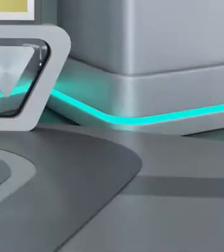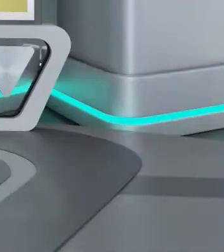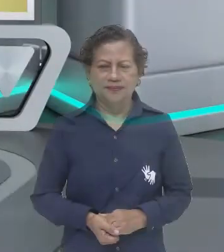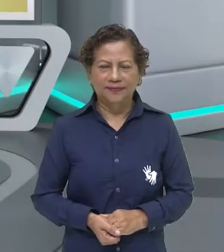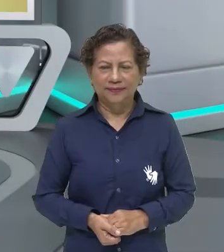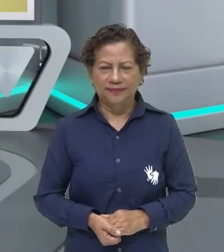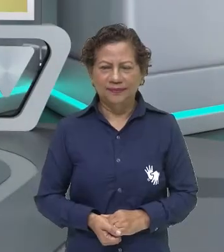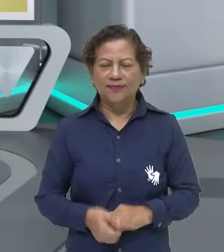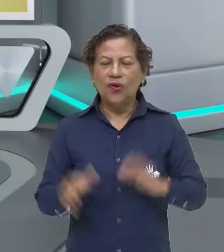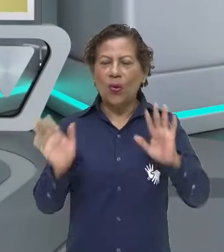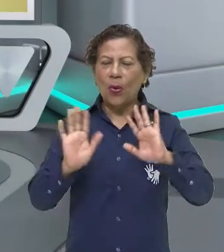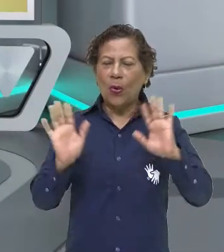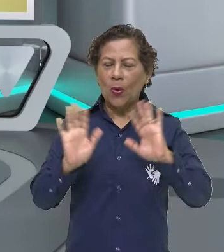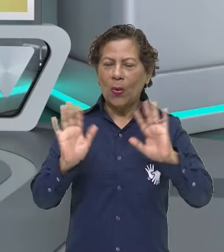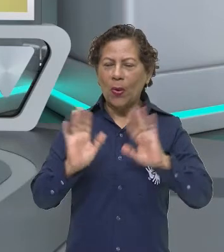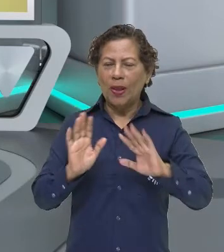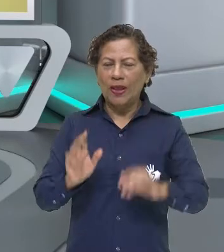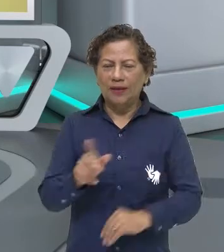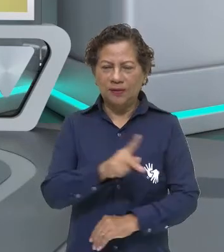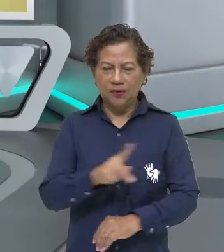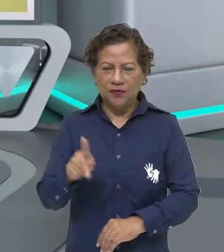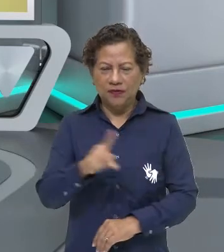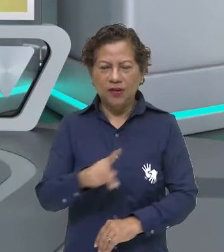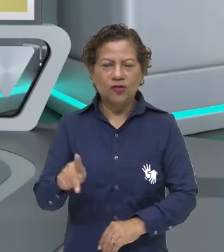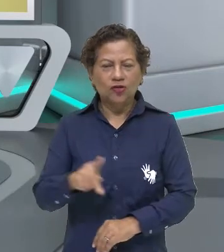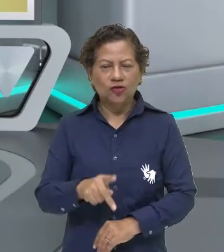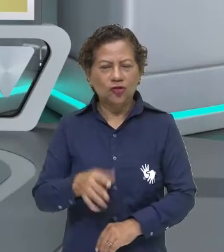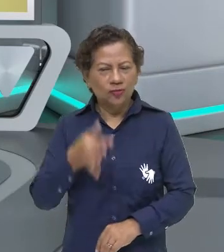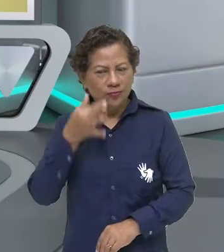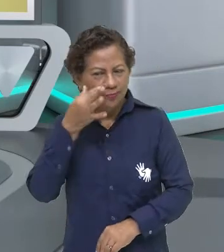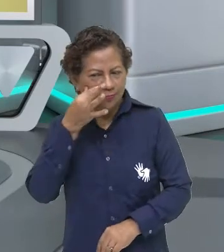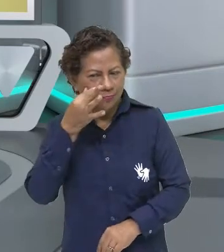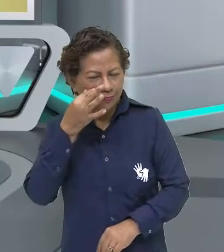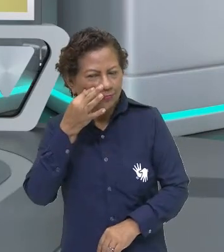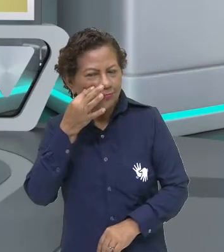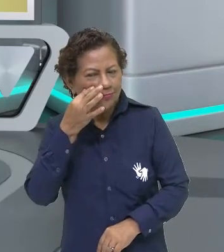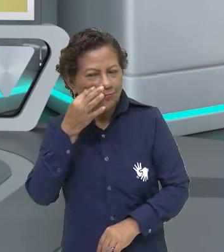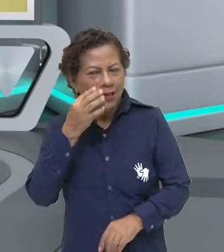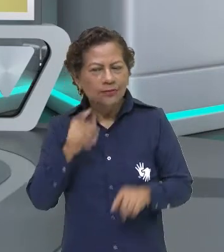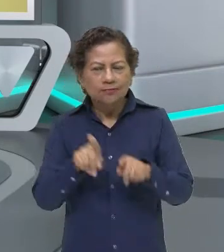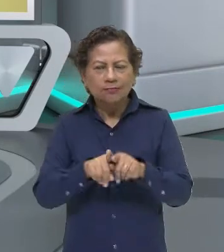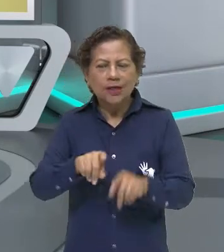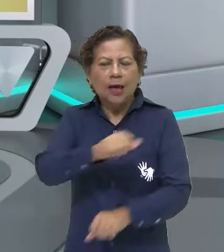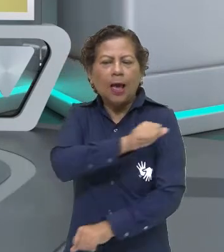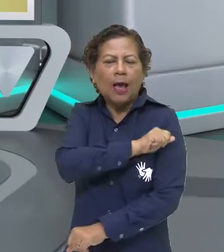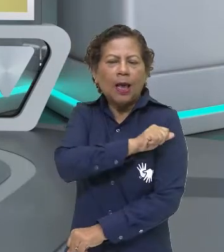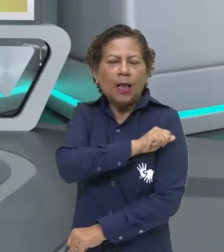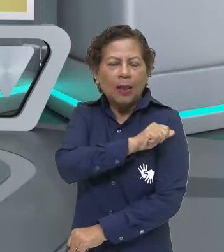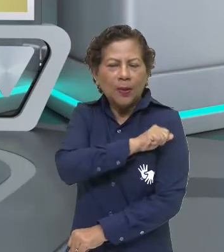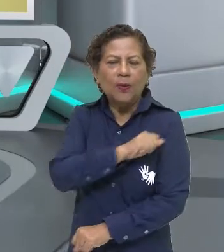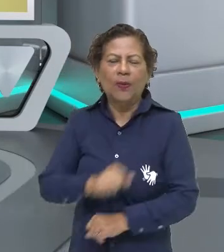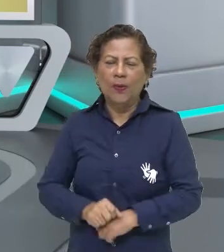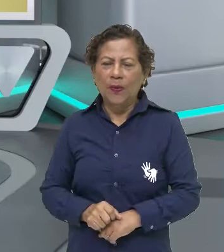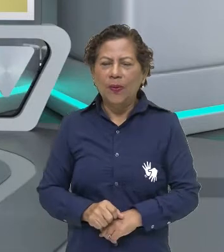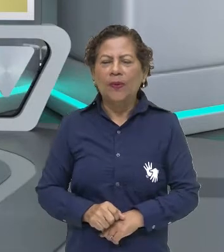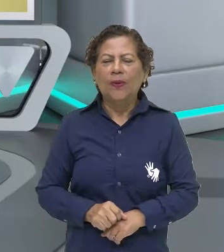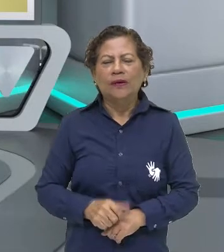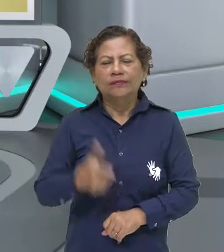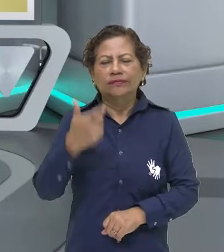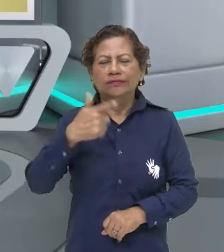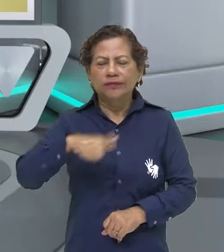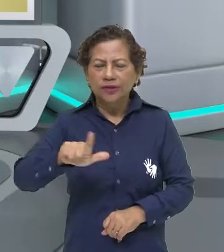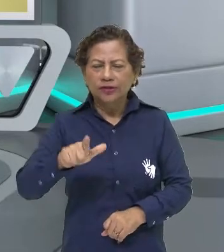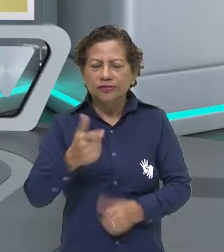Olá, meus queridos professores presenciais e alunos e alunas. Mais um dia da aula de arte, mais um momento de